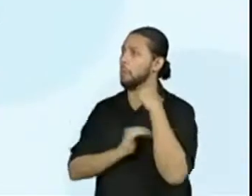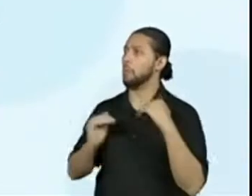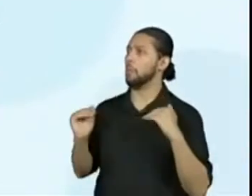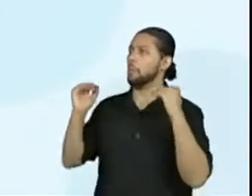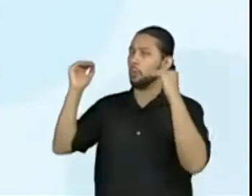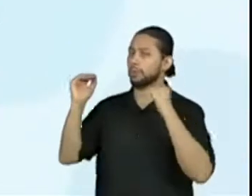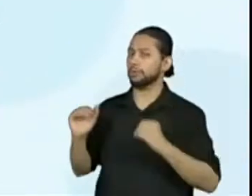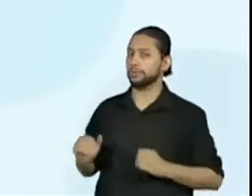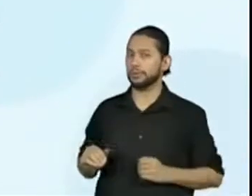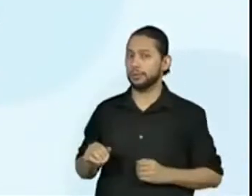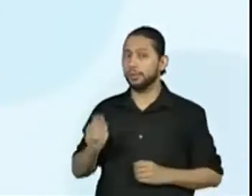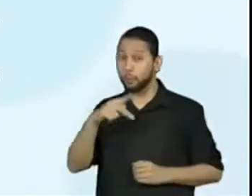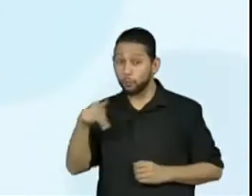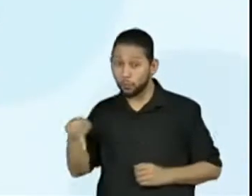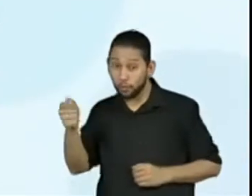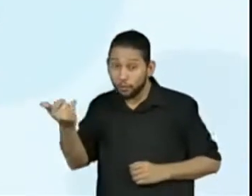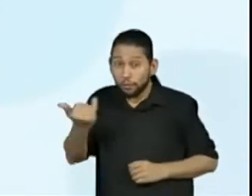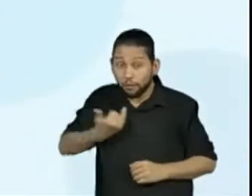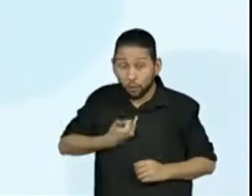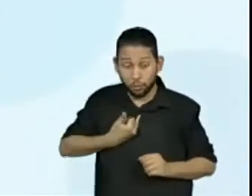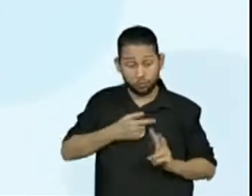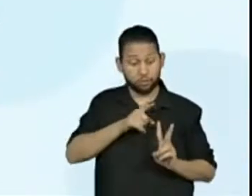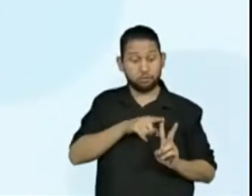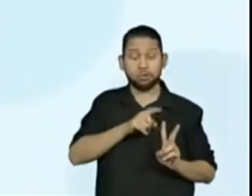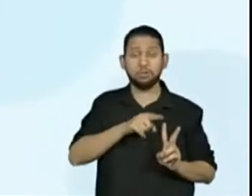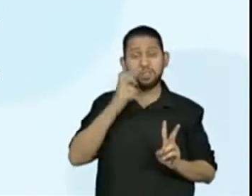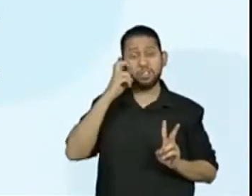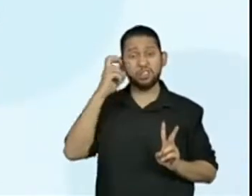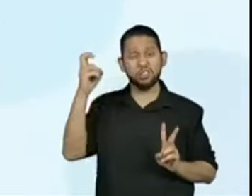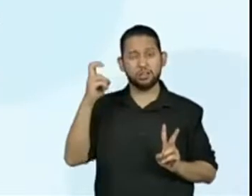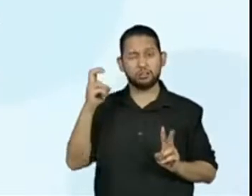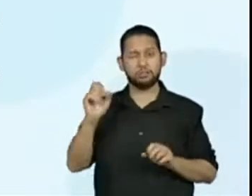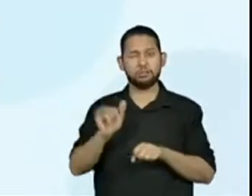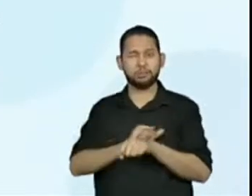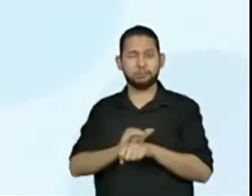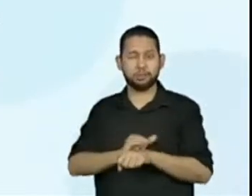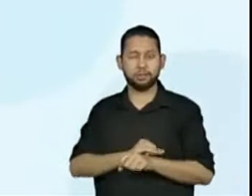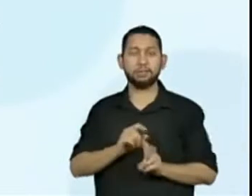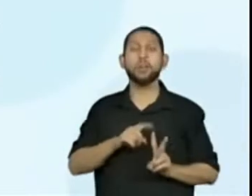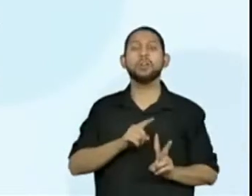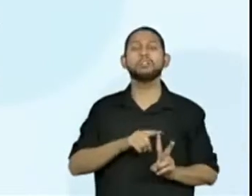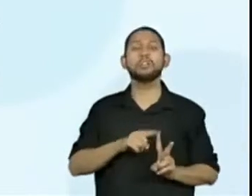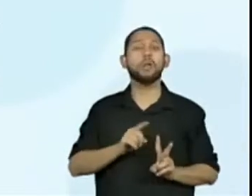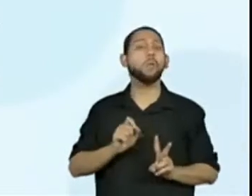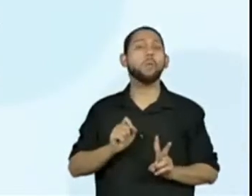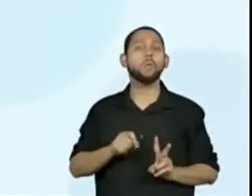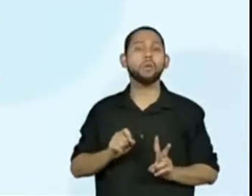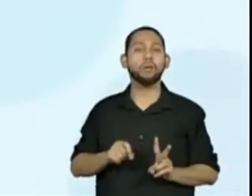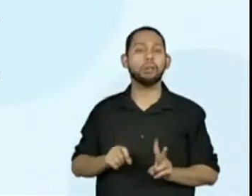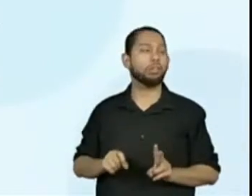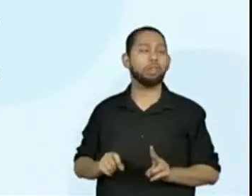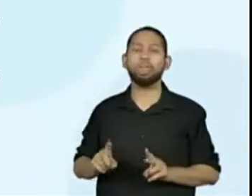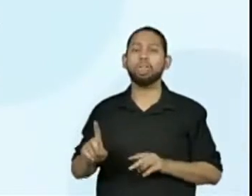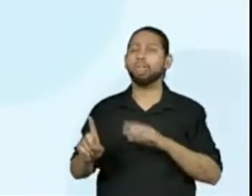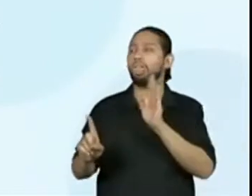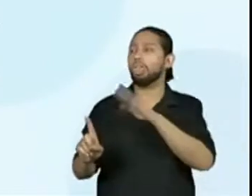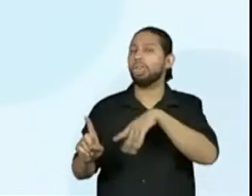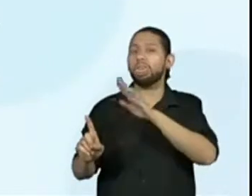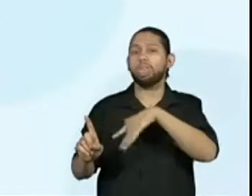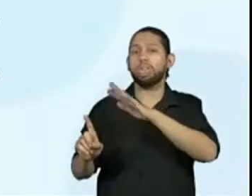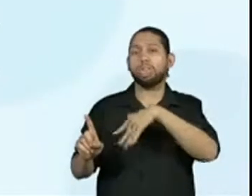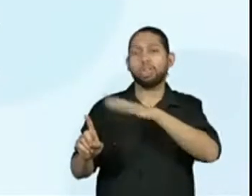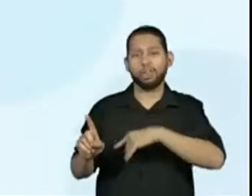inteligente. Isso, a professora Mônica já escreveu, bajulador. Eu estaria mais de acordo com a